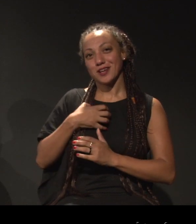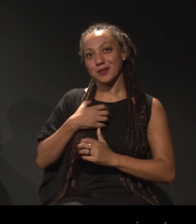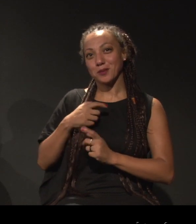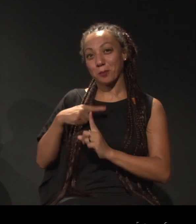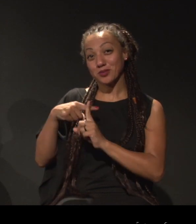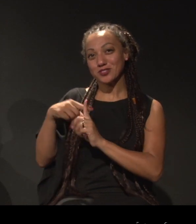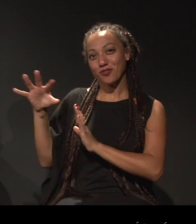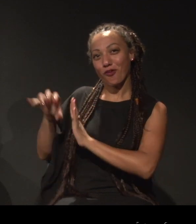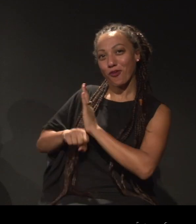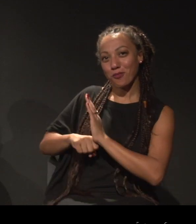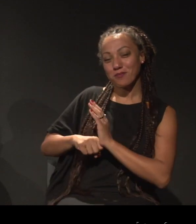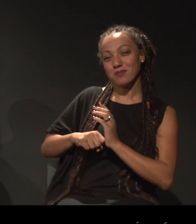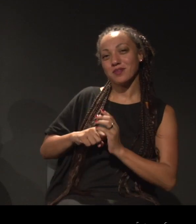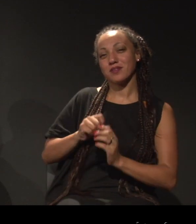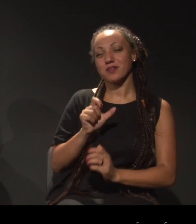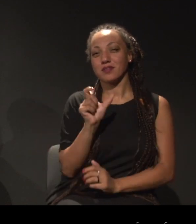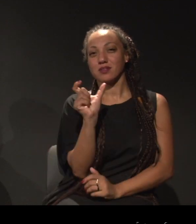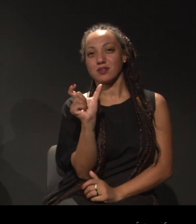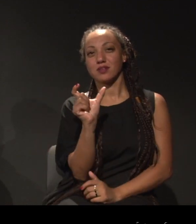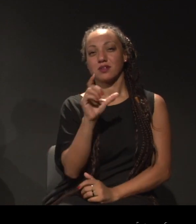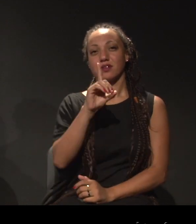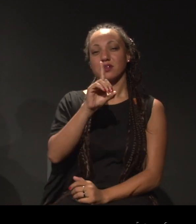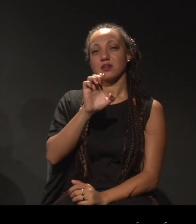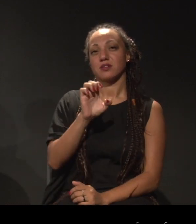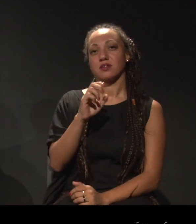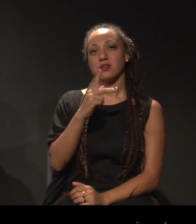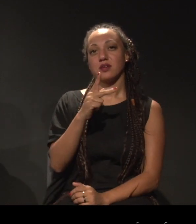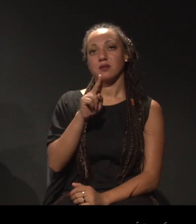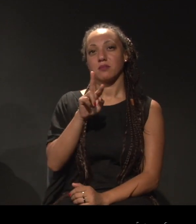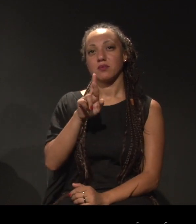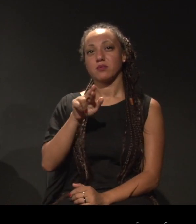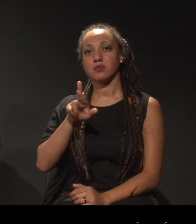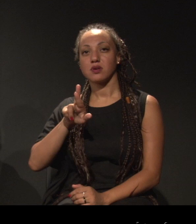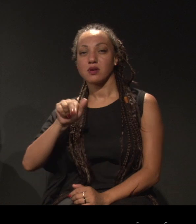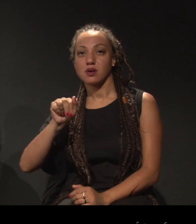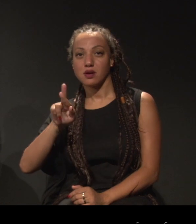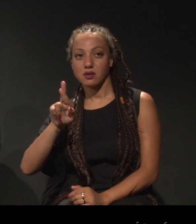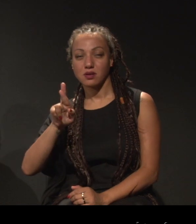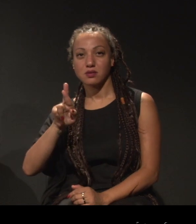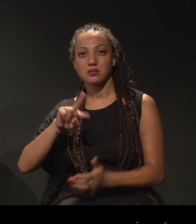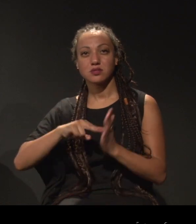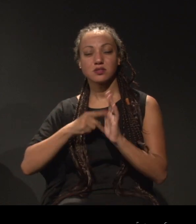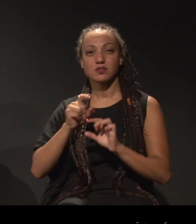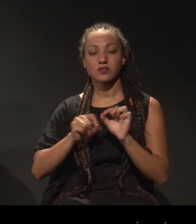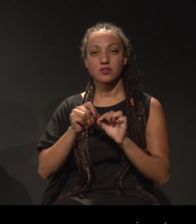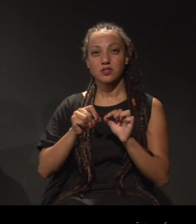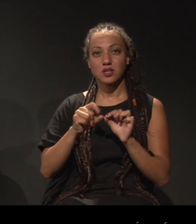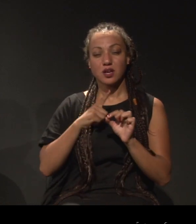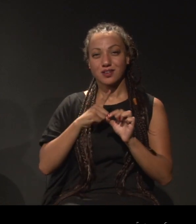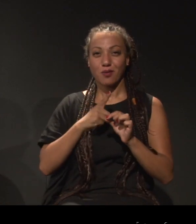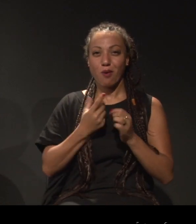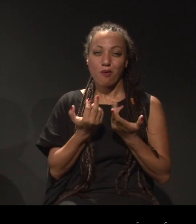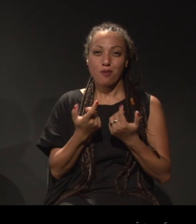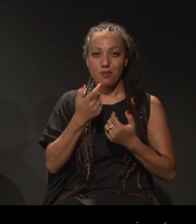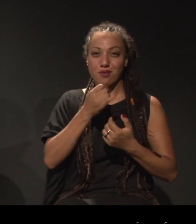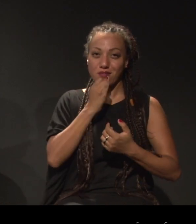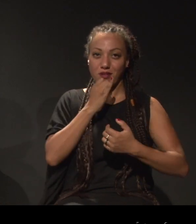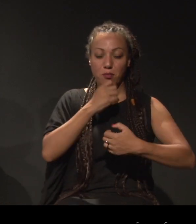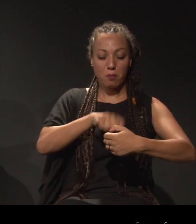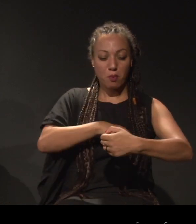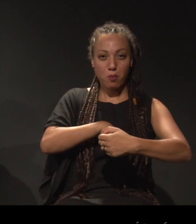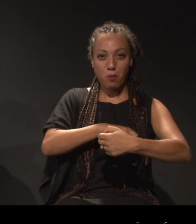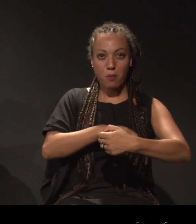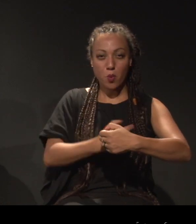termo que é depurar. Eu lembro que o título era Depurar Urgências. Quer dizer, a gente depura, gente cozinha, a gente discute,